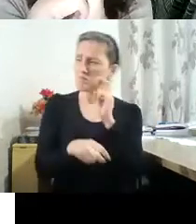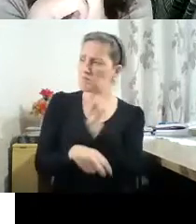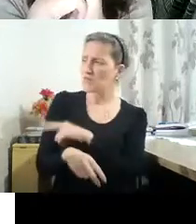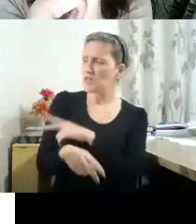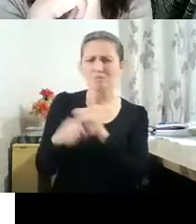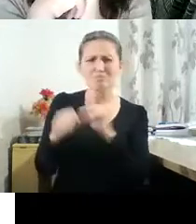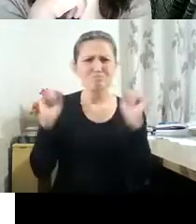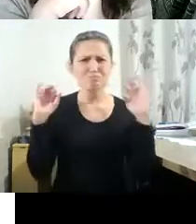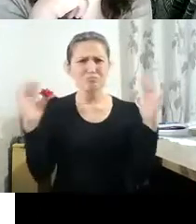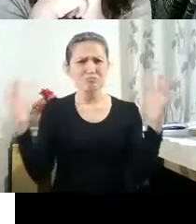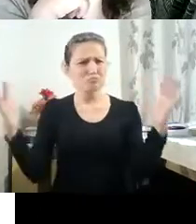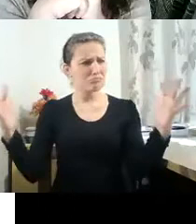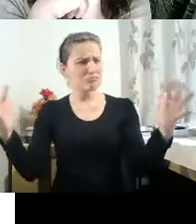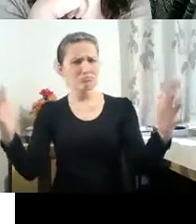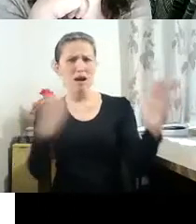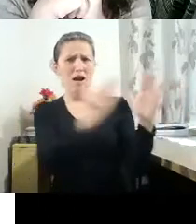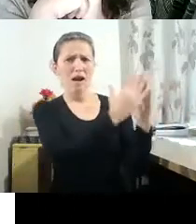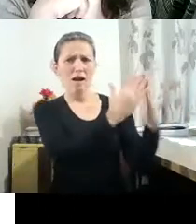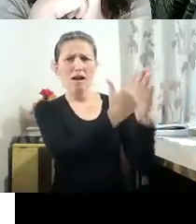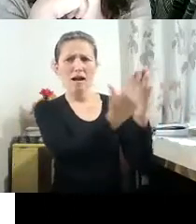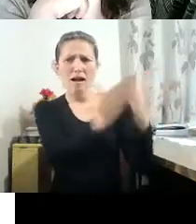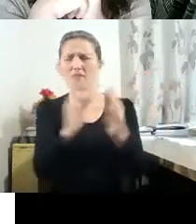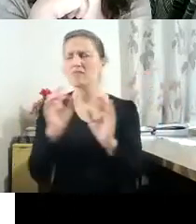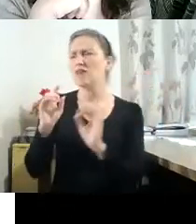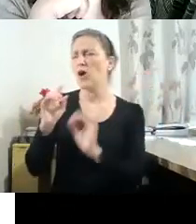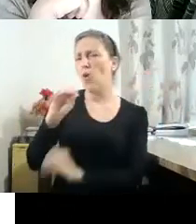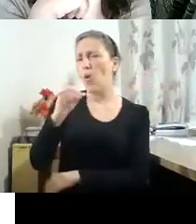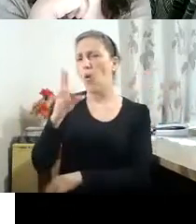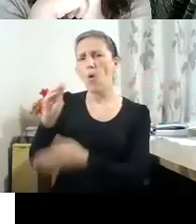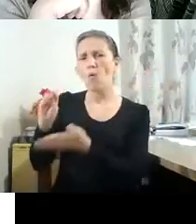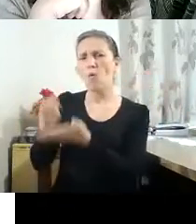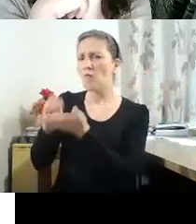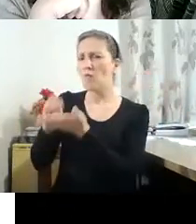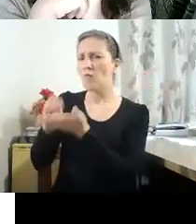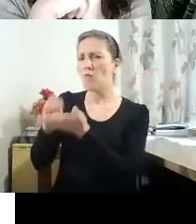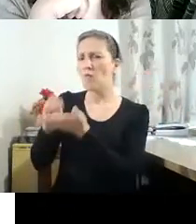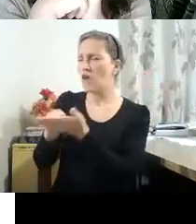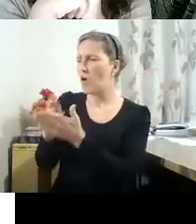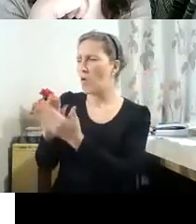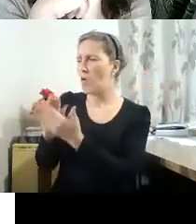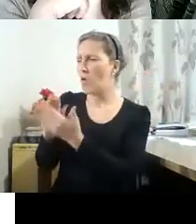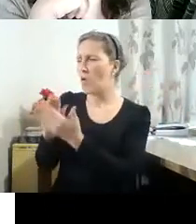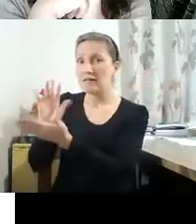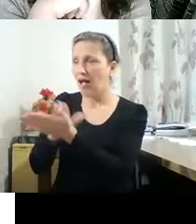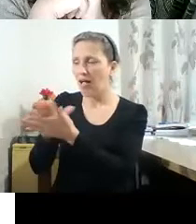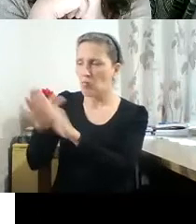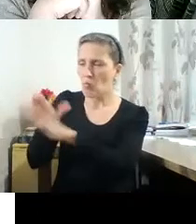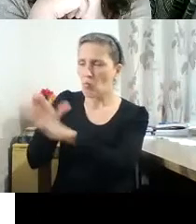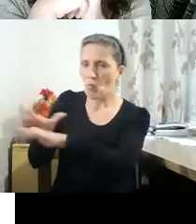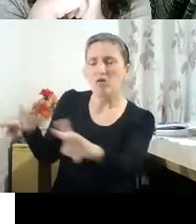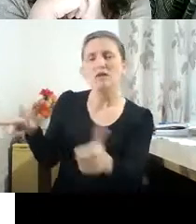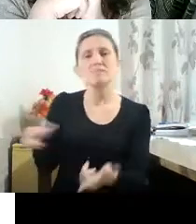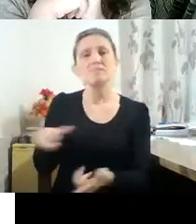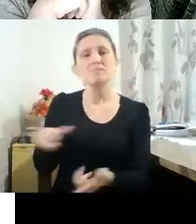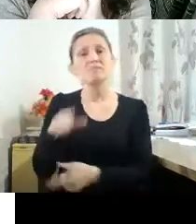que foram compondo as suas primeiras composições. Então, o Boris também nos falou na entrevista das